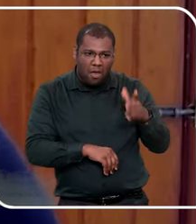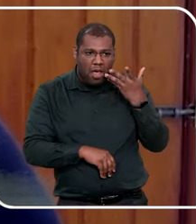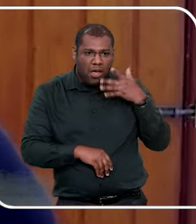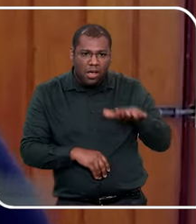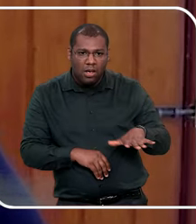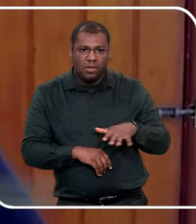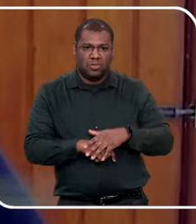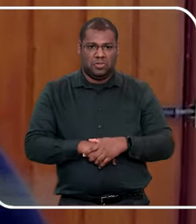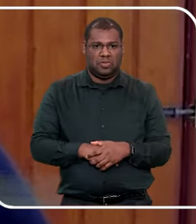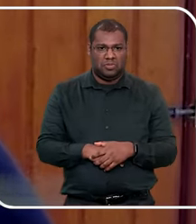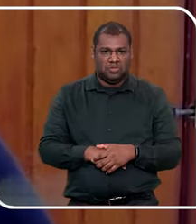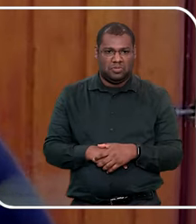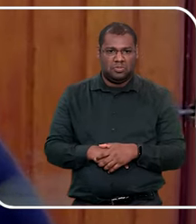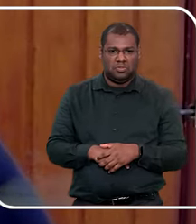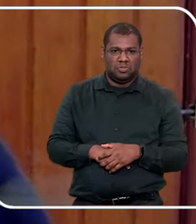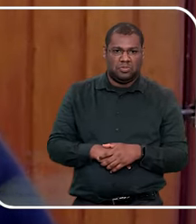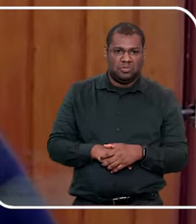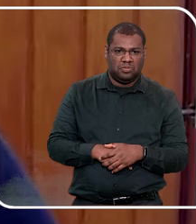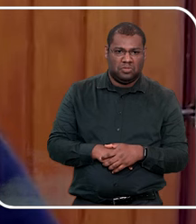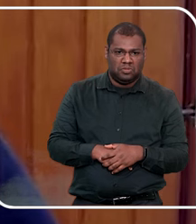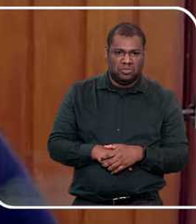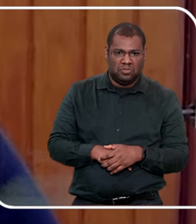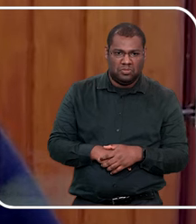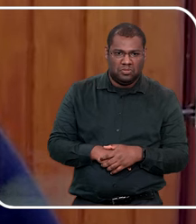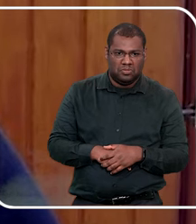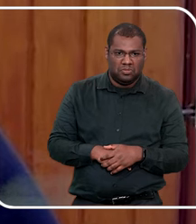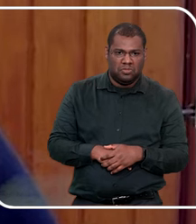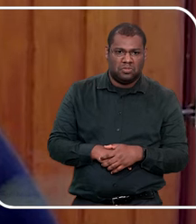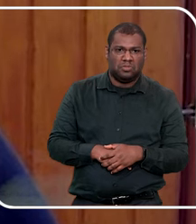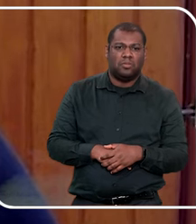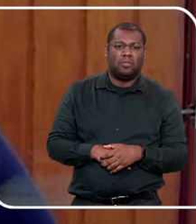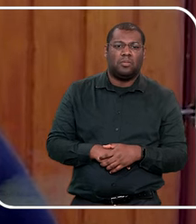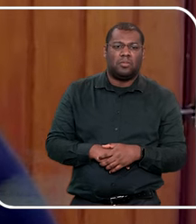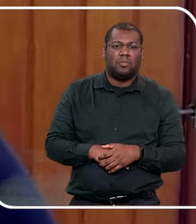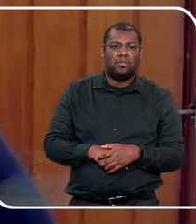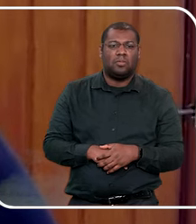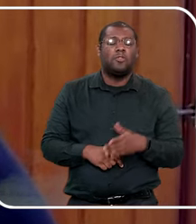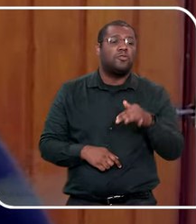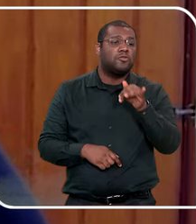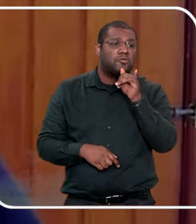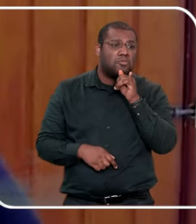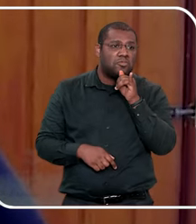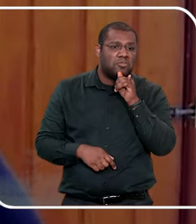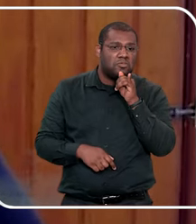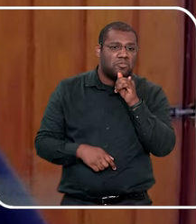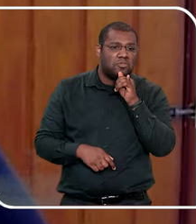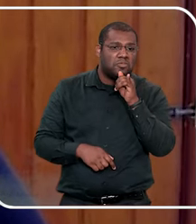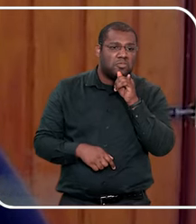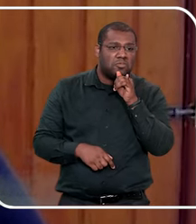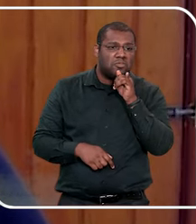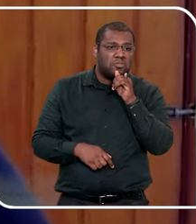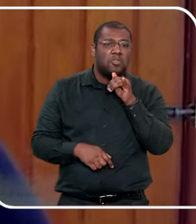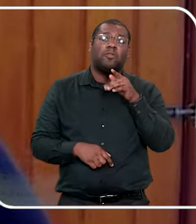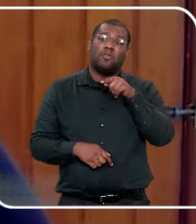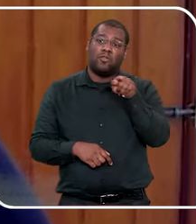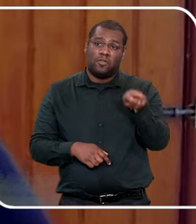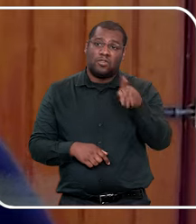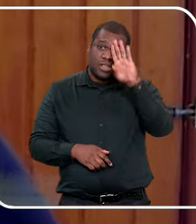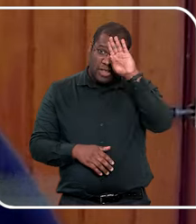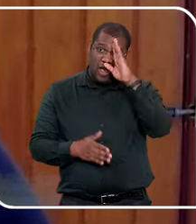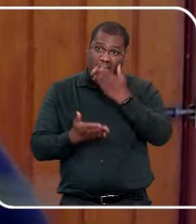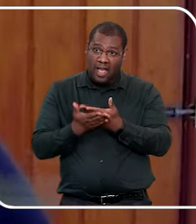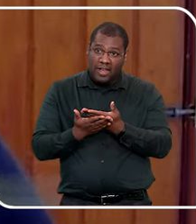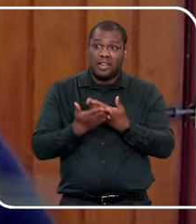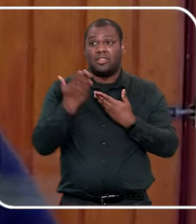avô, ele é seu pai, gente, ele cuidou de você, e na maioria das vezes, se você confia seu filho a ele, é